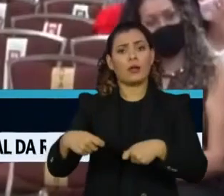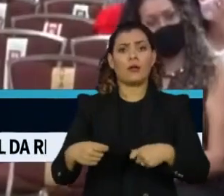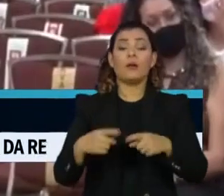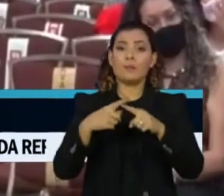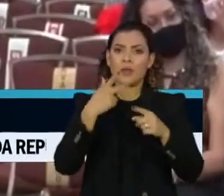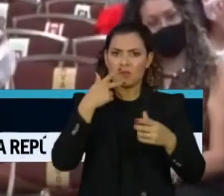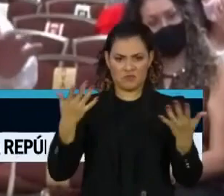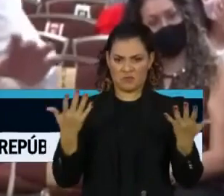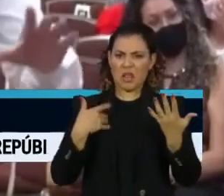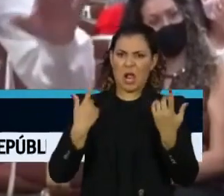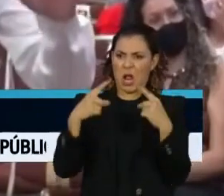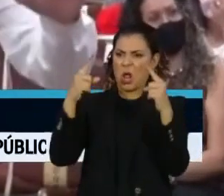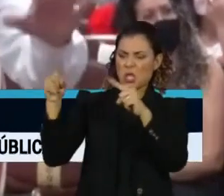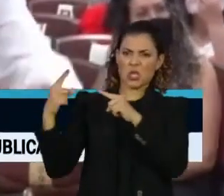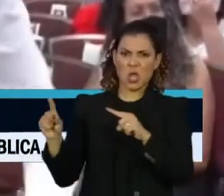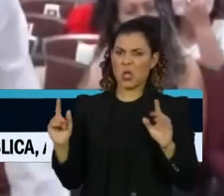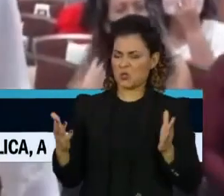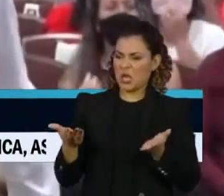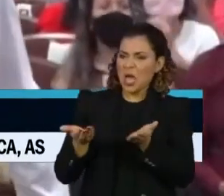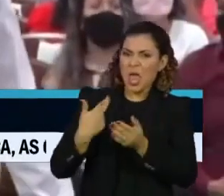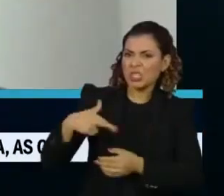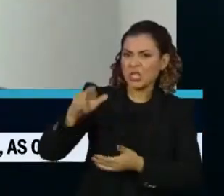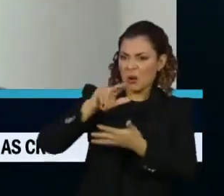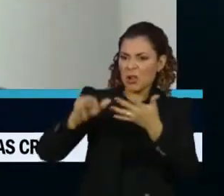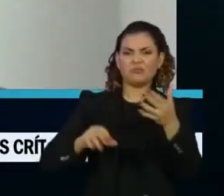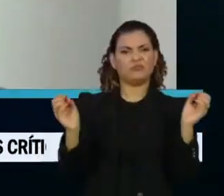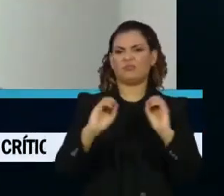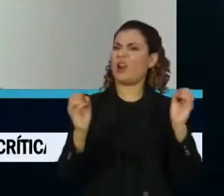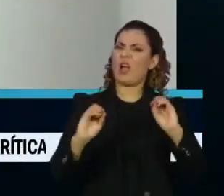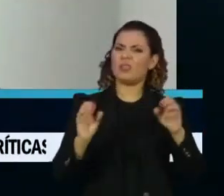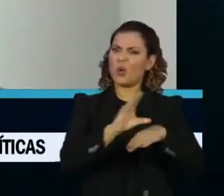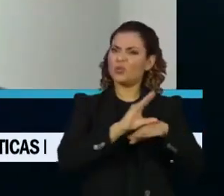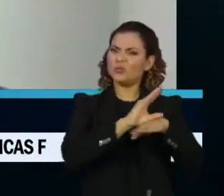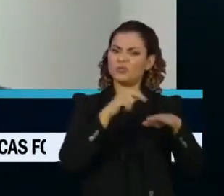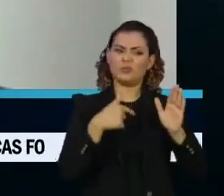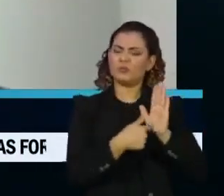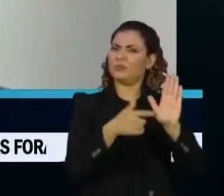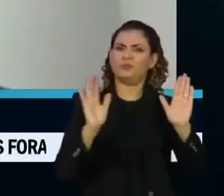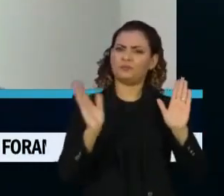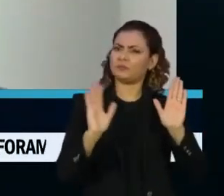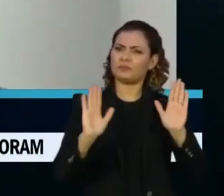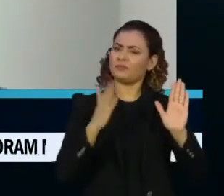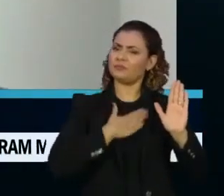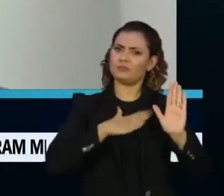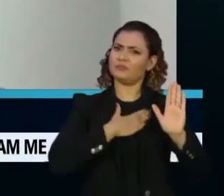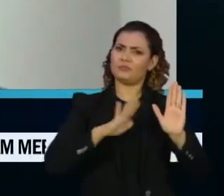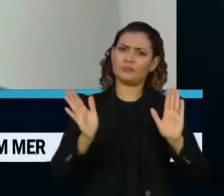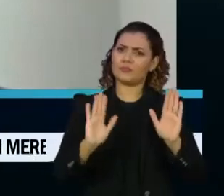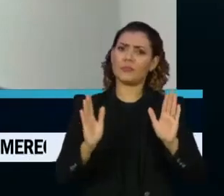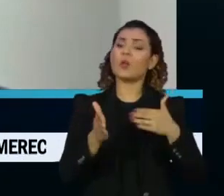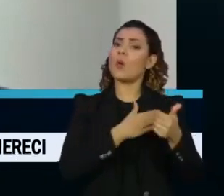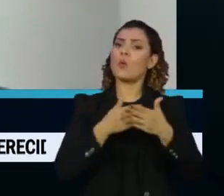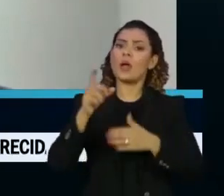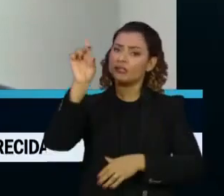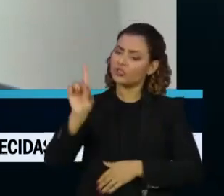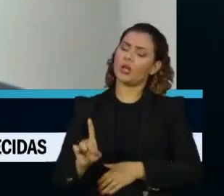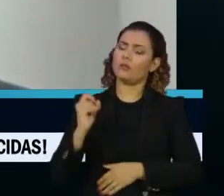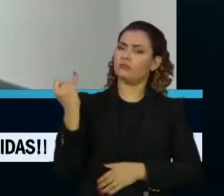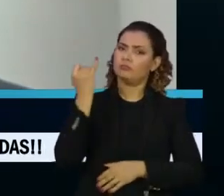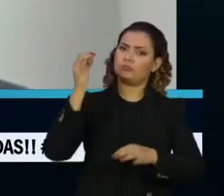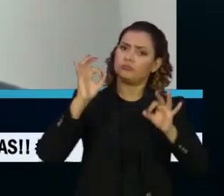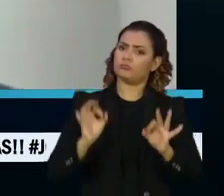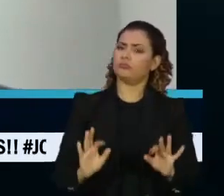ataque à liberdade de crença prevista na Constituição. A vida é pressuposta para exercício de todo e qualquer direito fundamental.